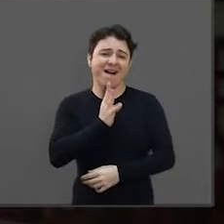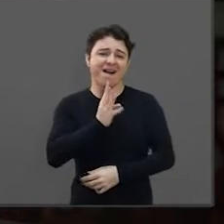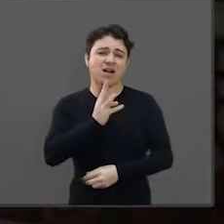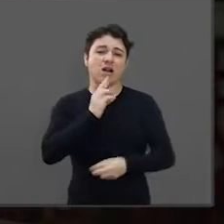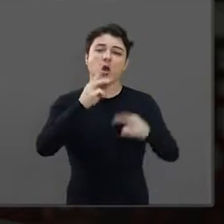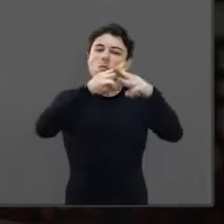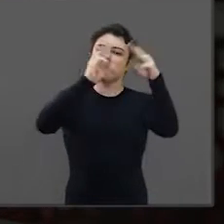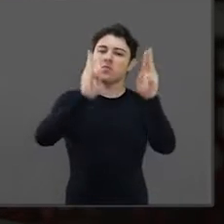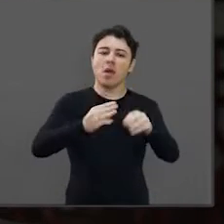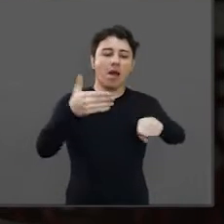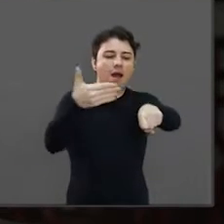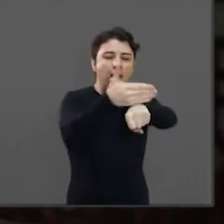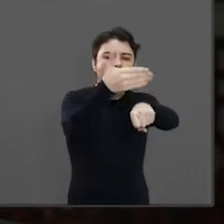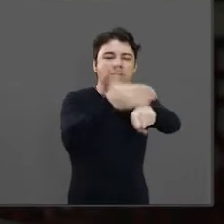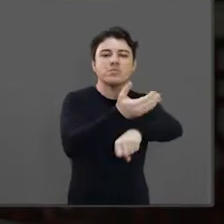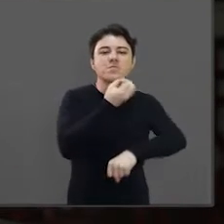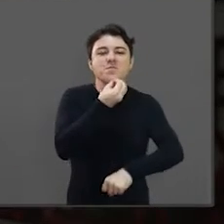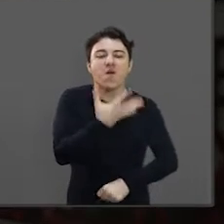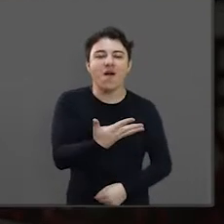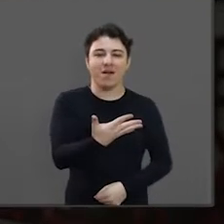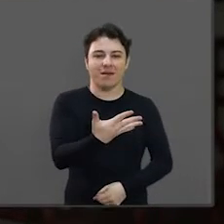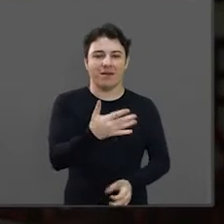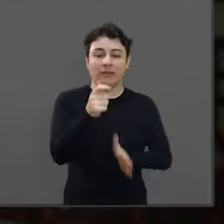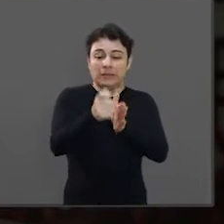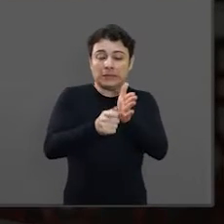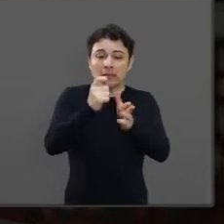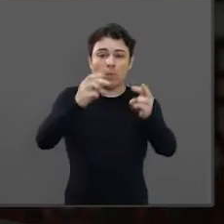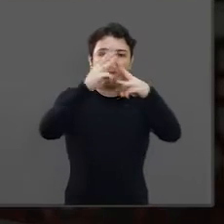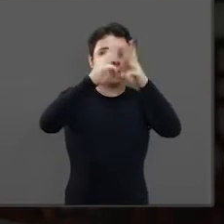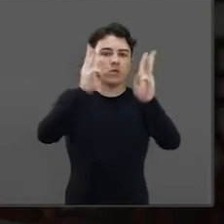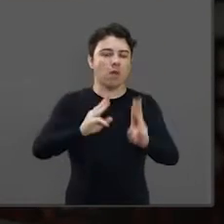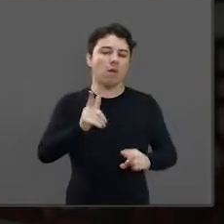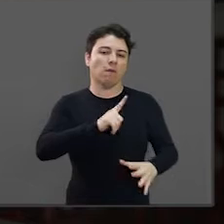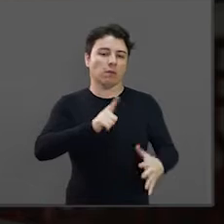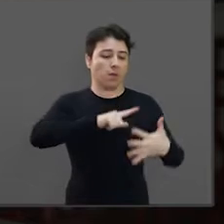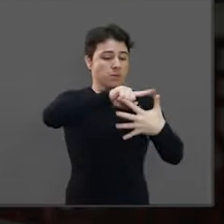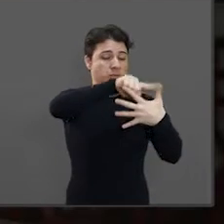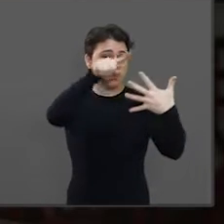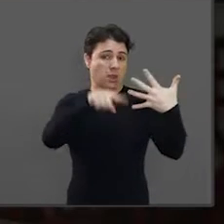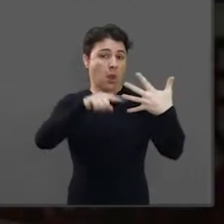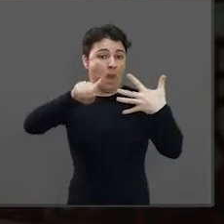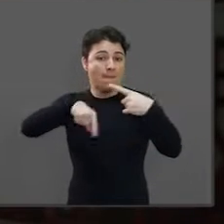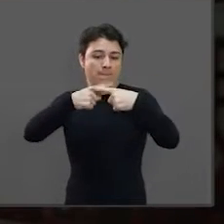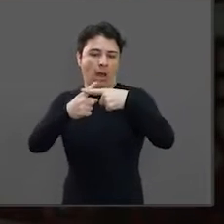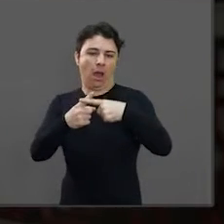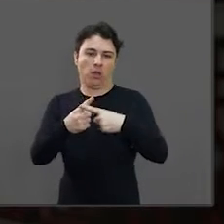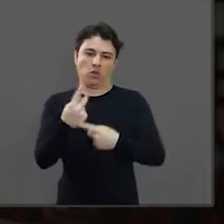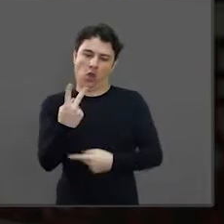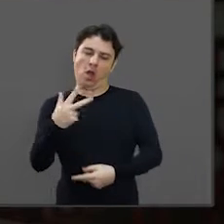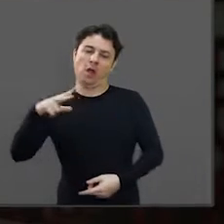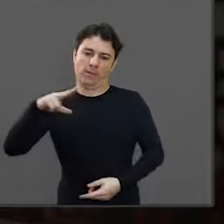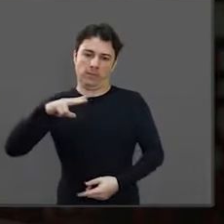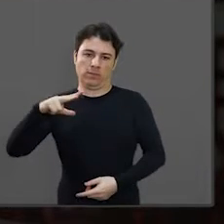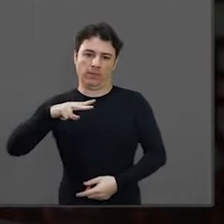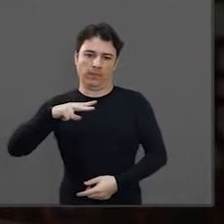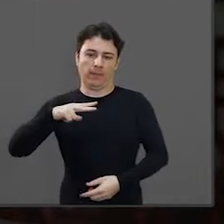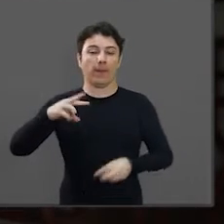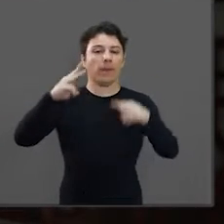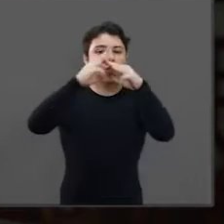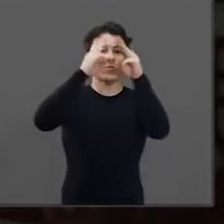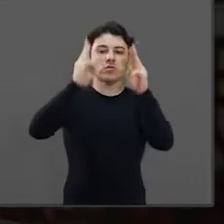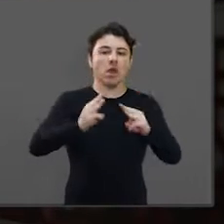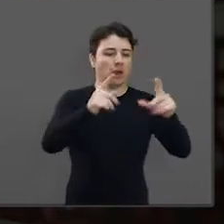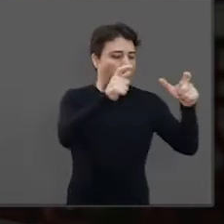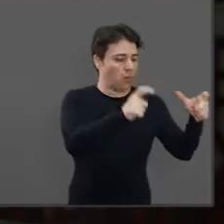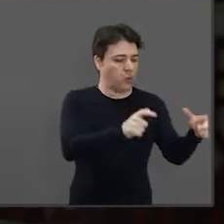pouco frequentados aqui em Araraquara. Então, gente queria criar essa lei e o incentivo para a divulgação